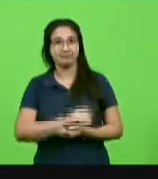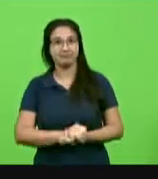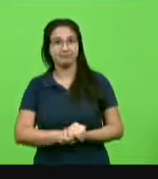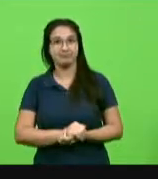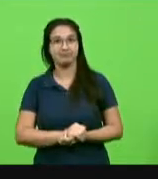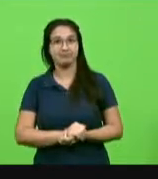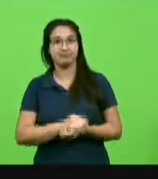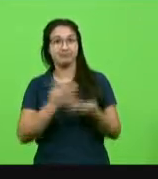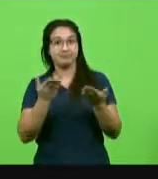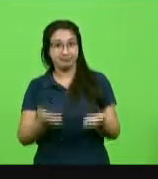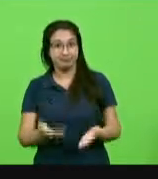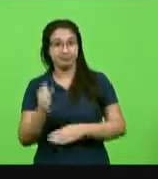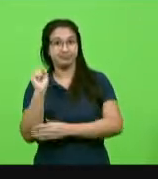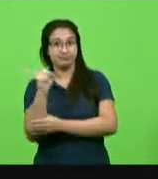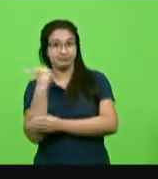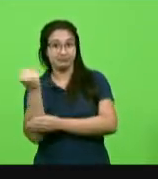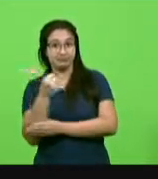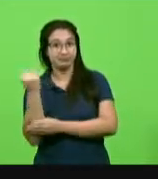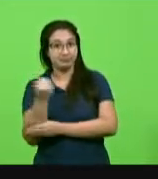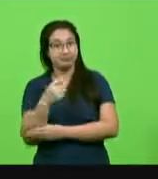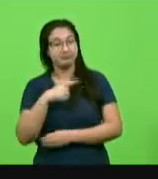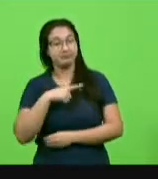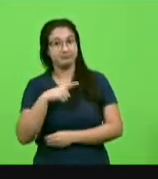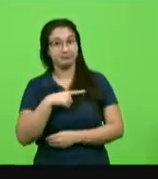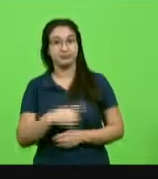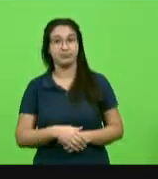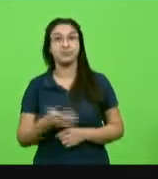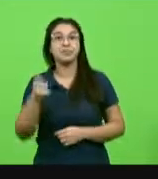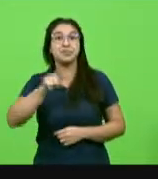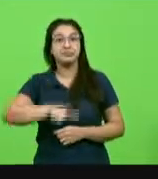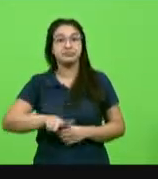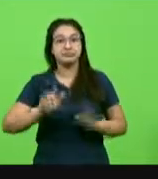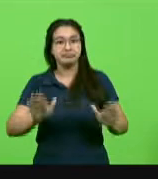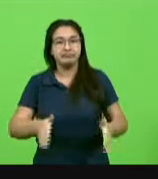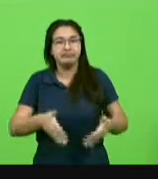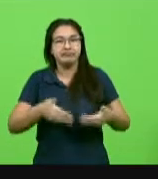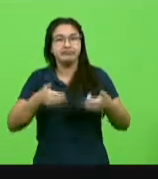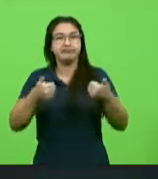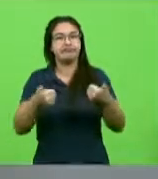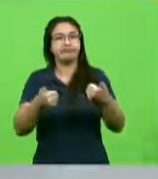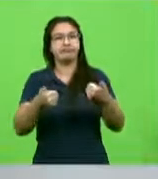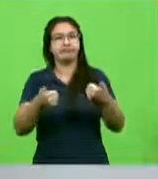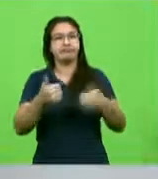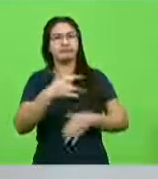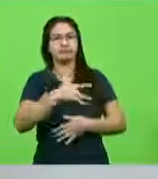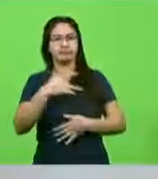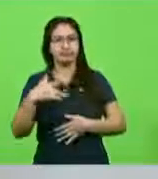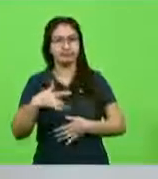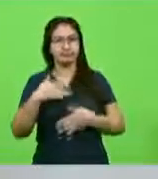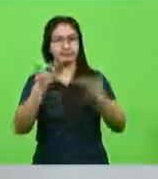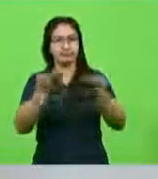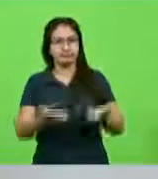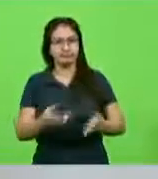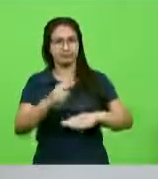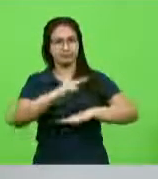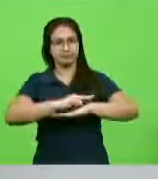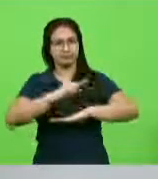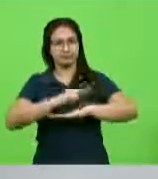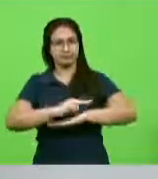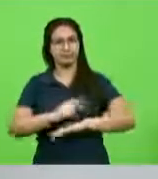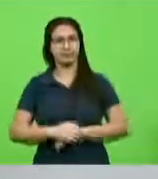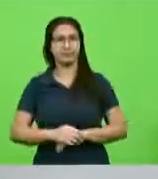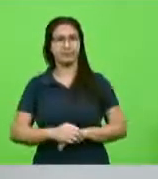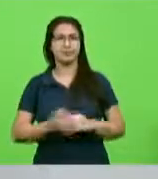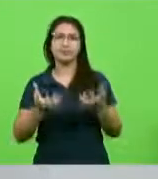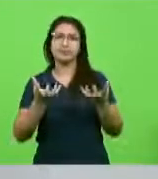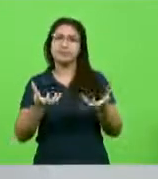clínicas que têm esse profissional. Isso sem falar na efetiva melhora da condição de saúde do paciente. E é isso que a